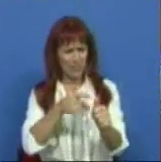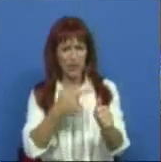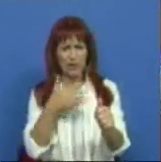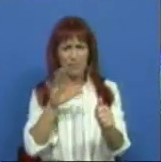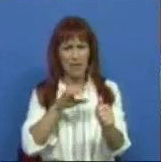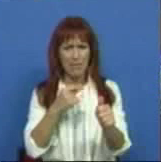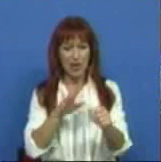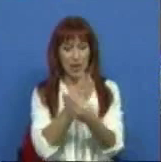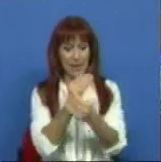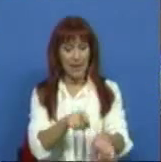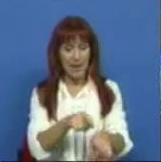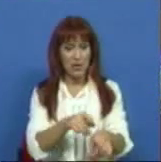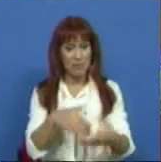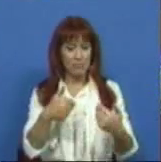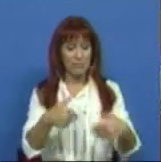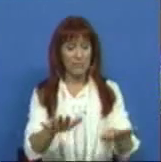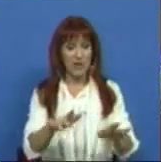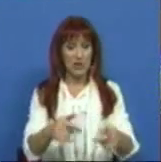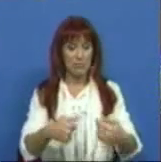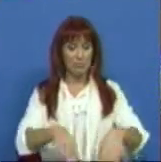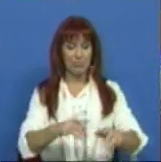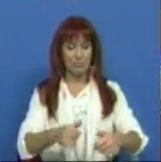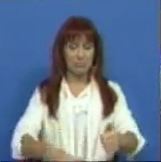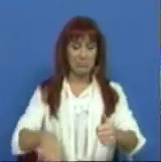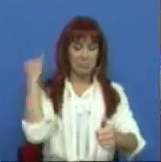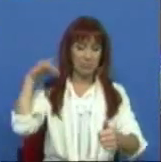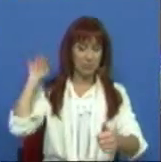que mais crianças deixa para trás.